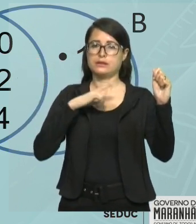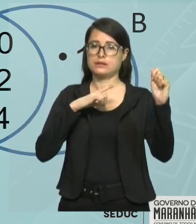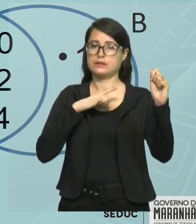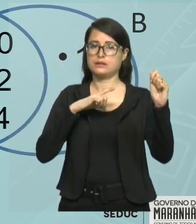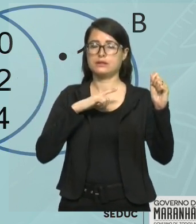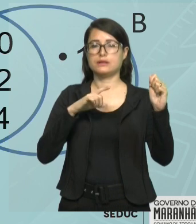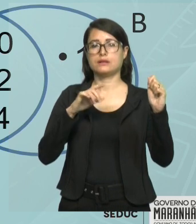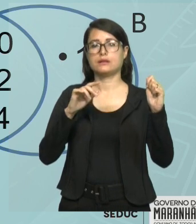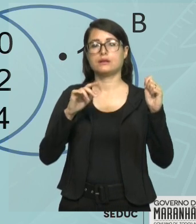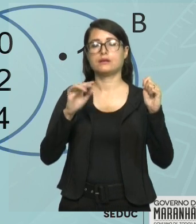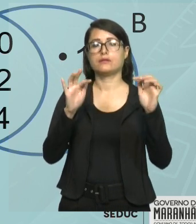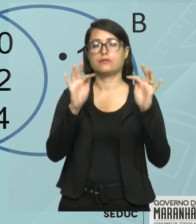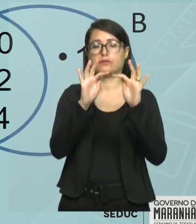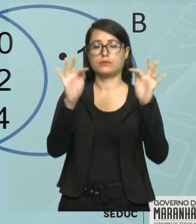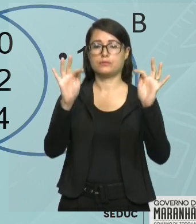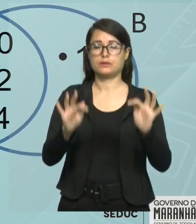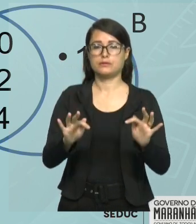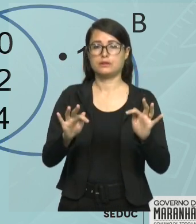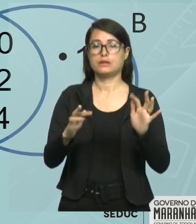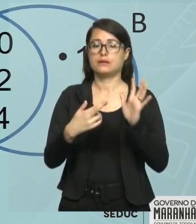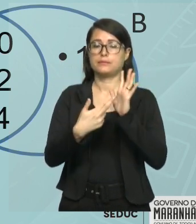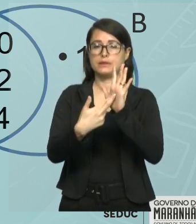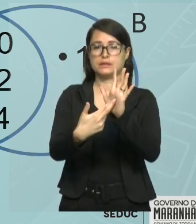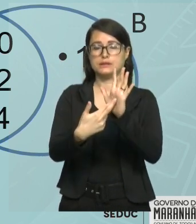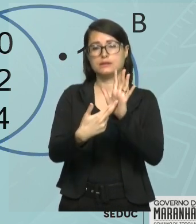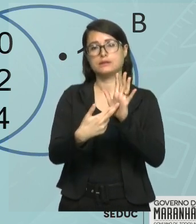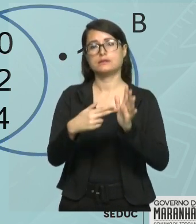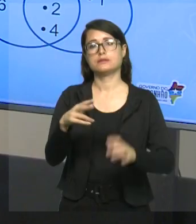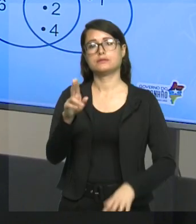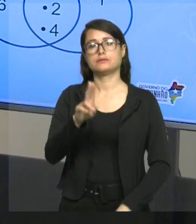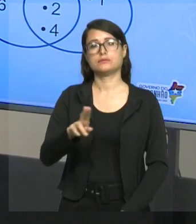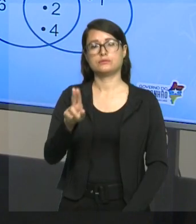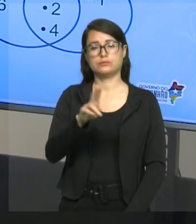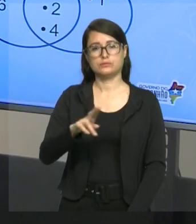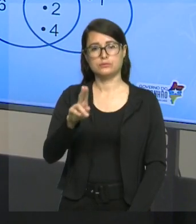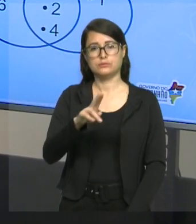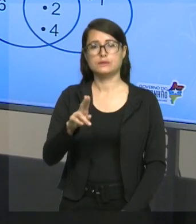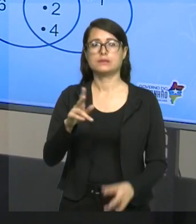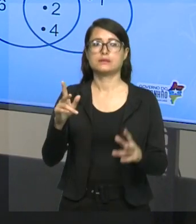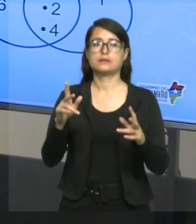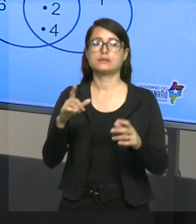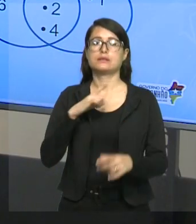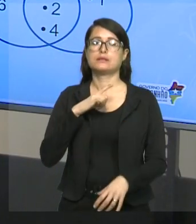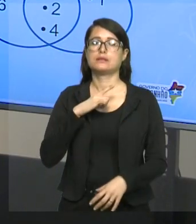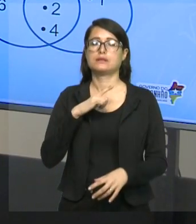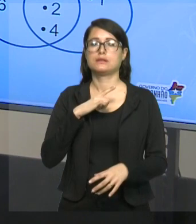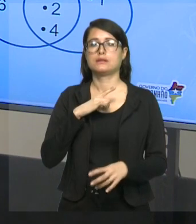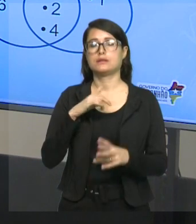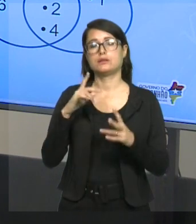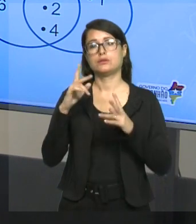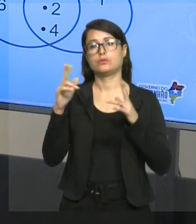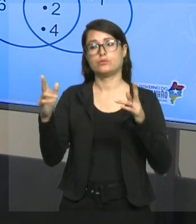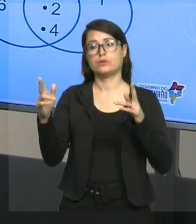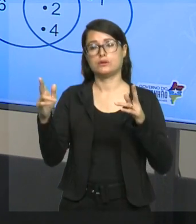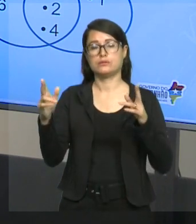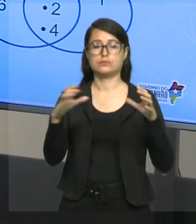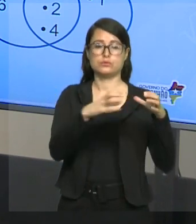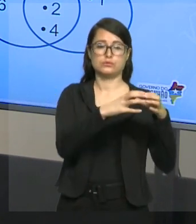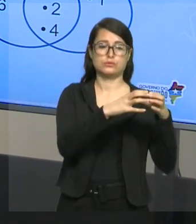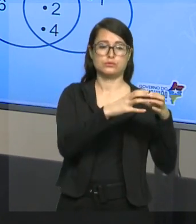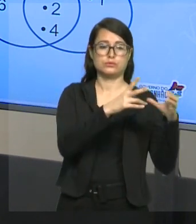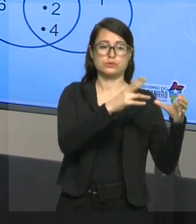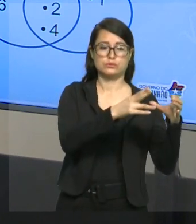ser utilizada para representar conjuntos que possuem elementos em comum. Se não possuíssem elementos em comum,